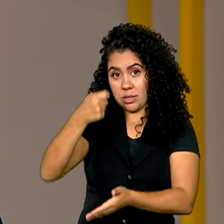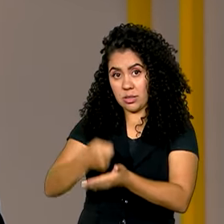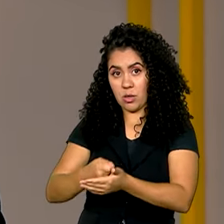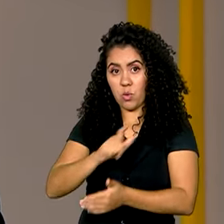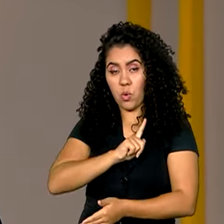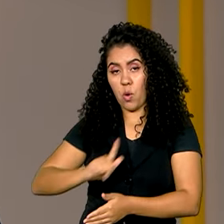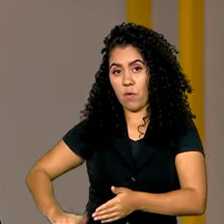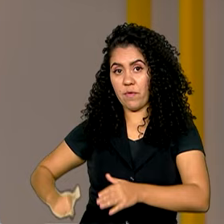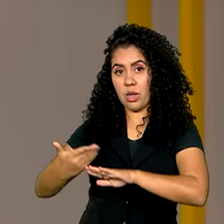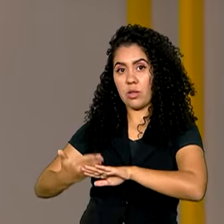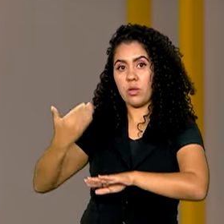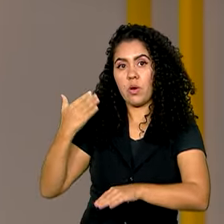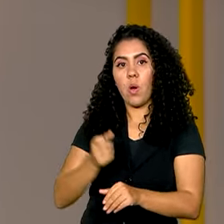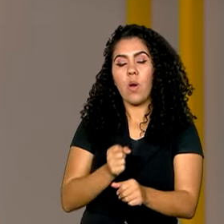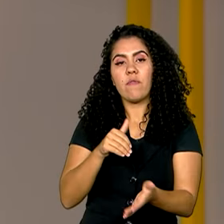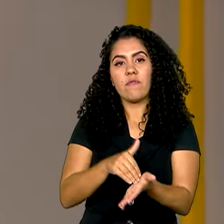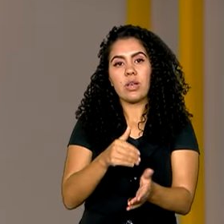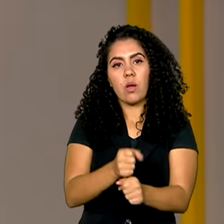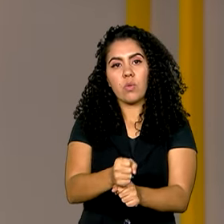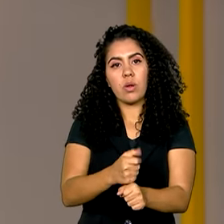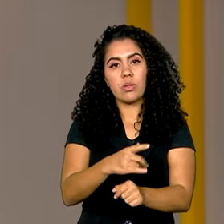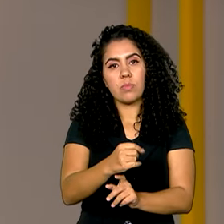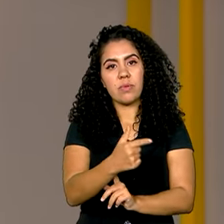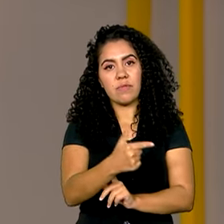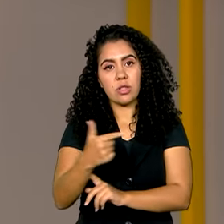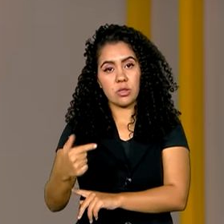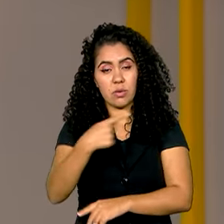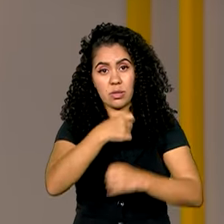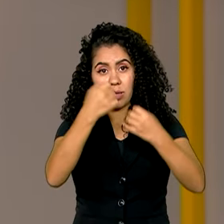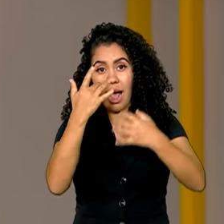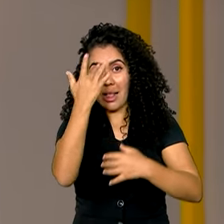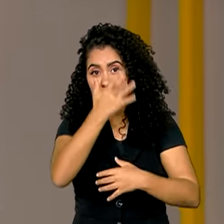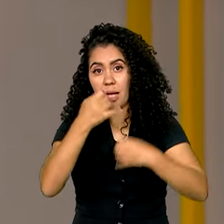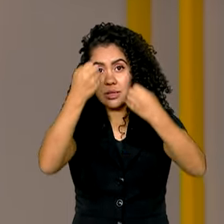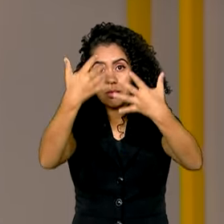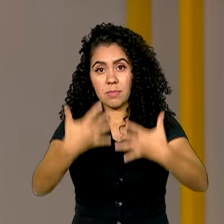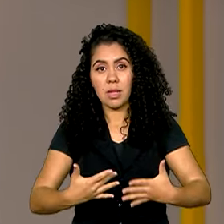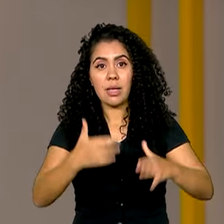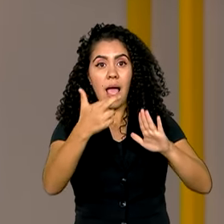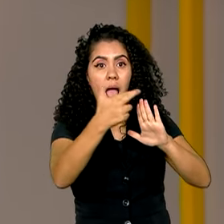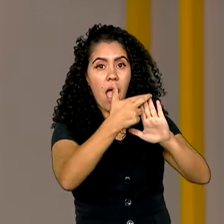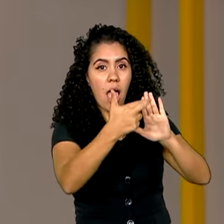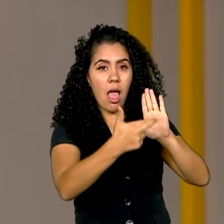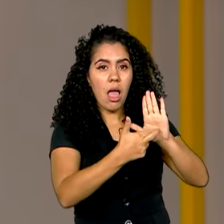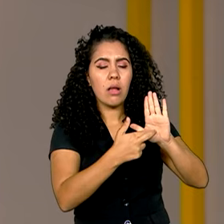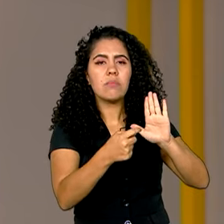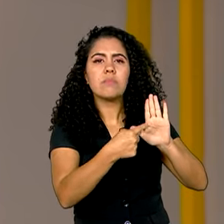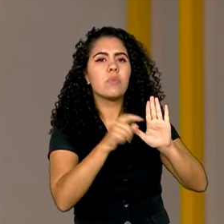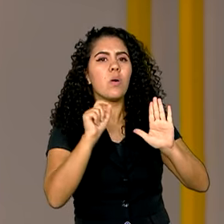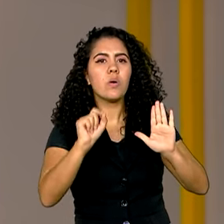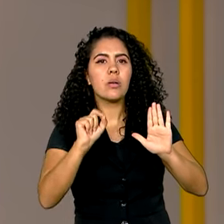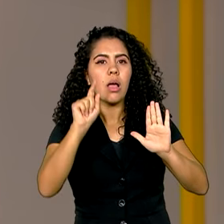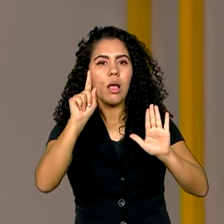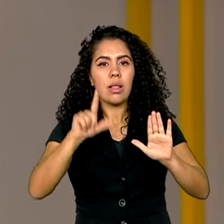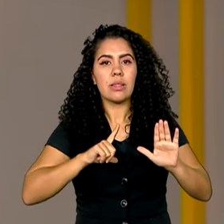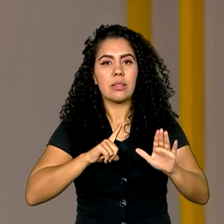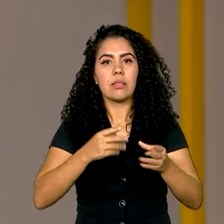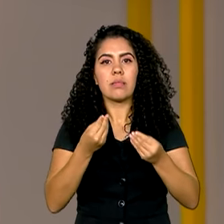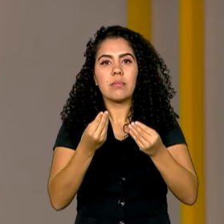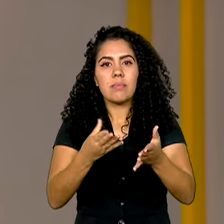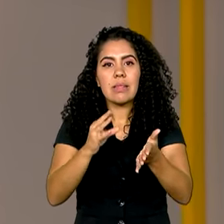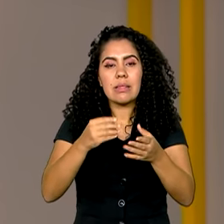Segundo Haddad, a regra que trata do assunto é ambígua e traz insegurança para o Estado